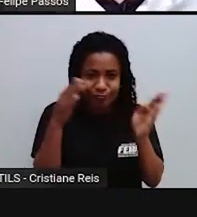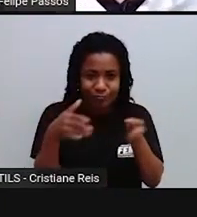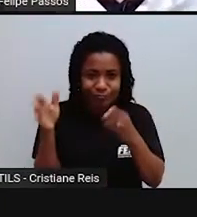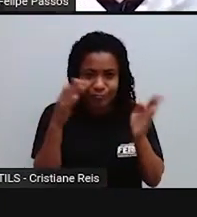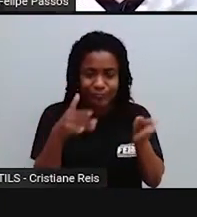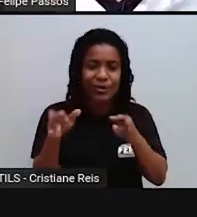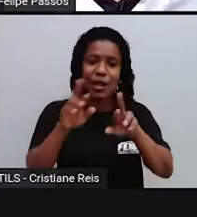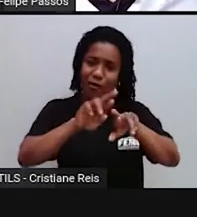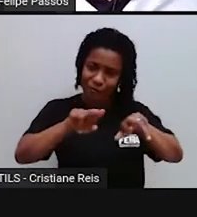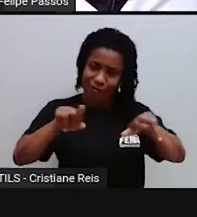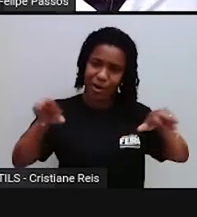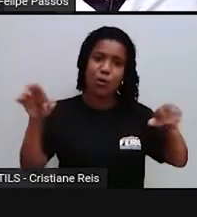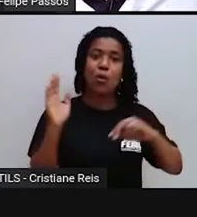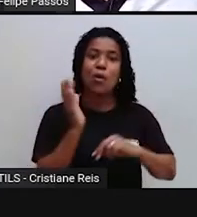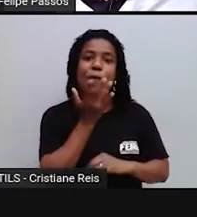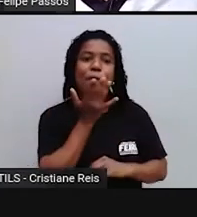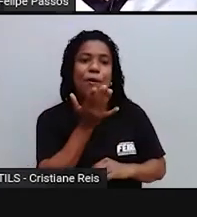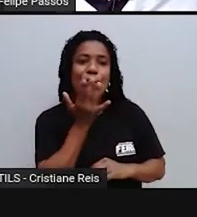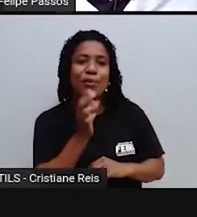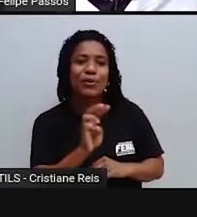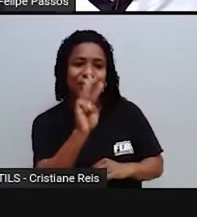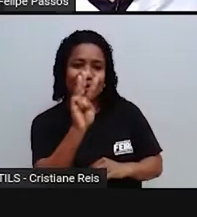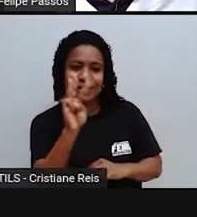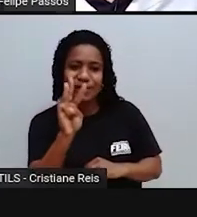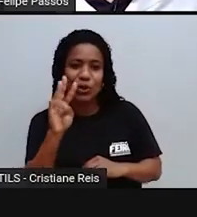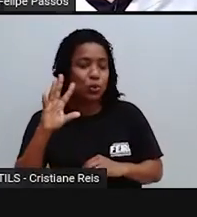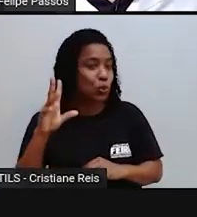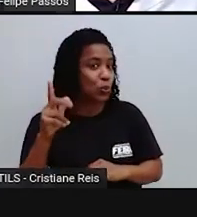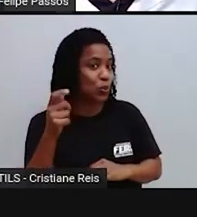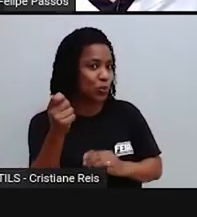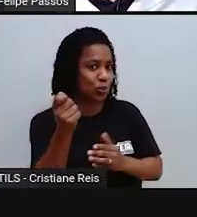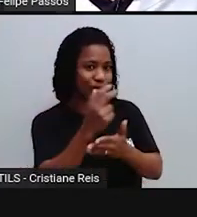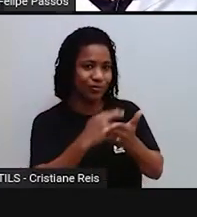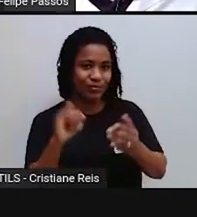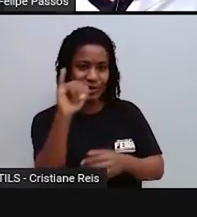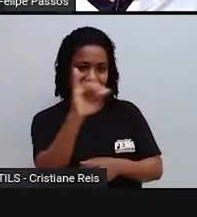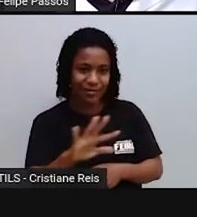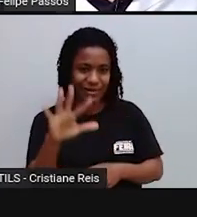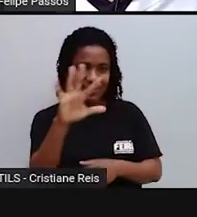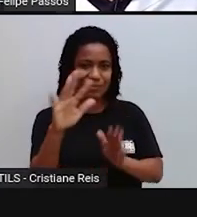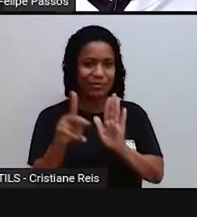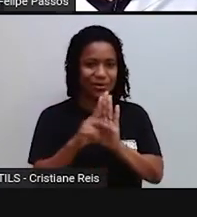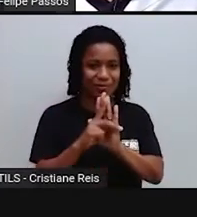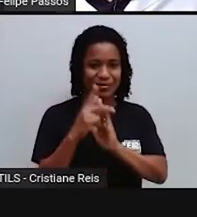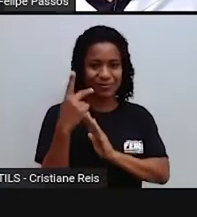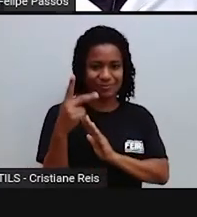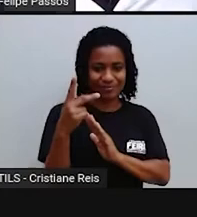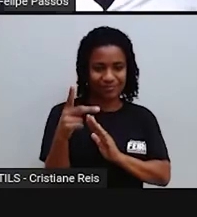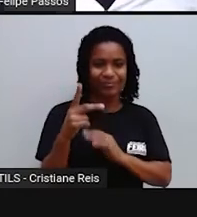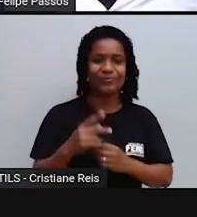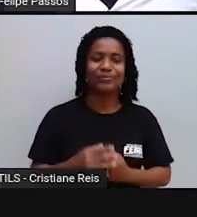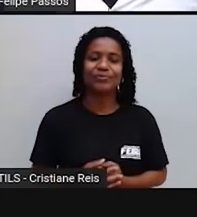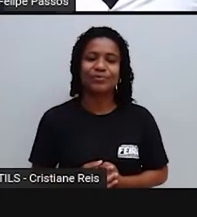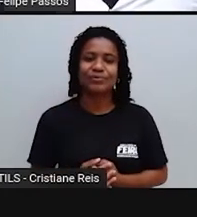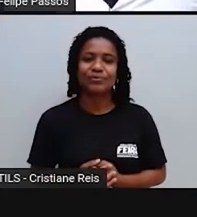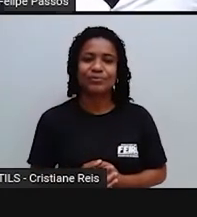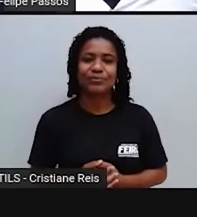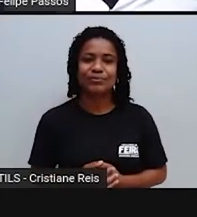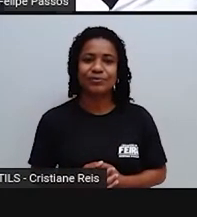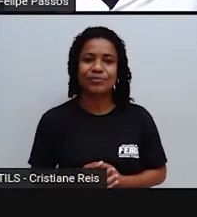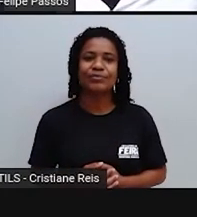coloridos, são retirados desse site, tá? Da ONU Brasil. Então bora lá! O primeiro objetivo